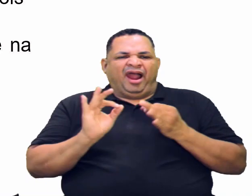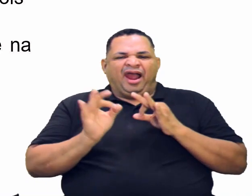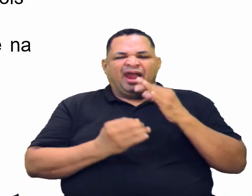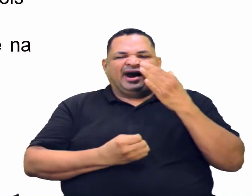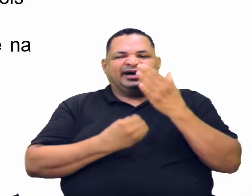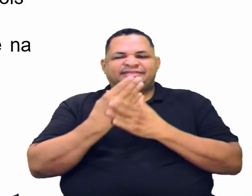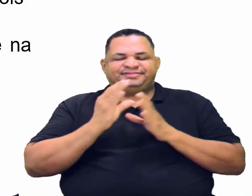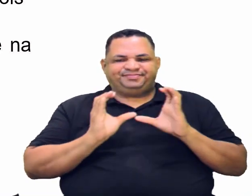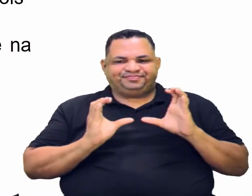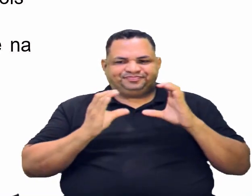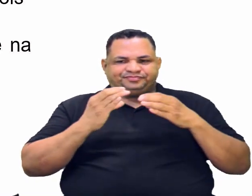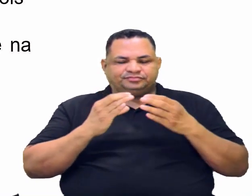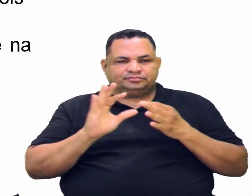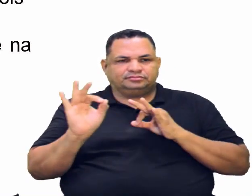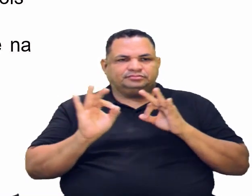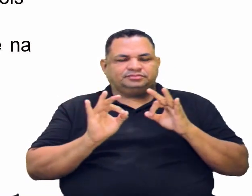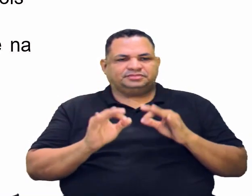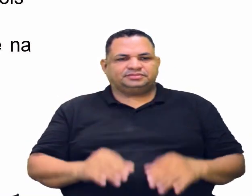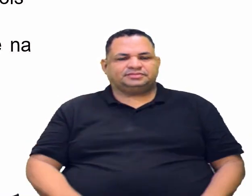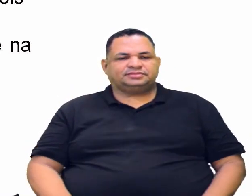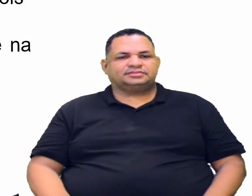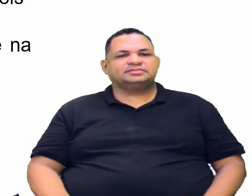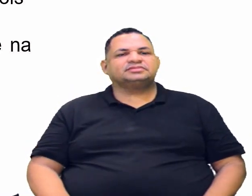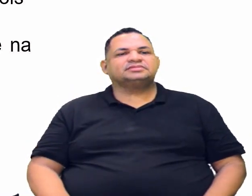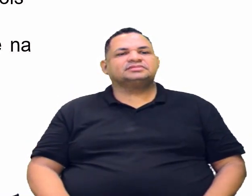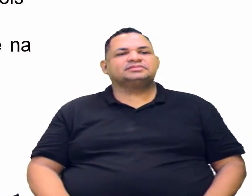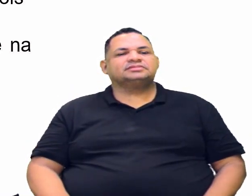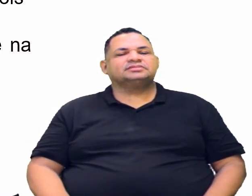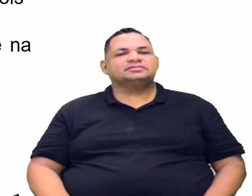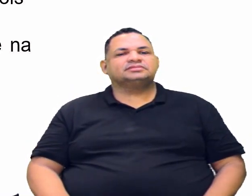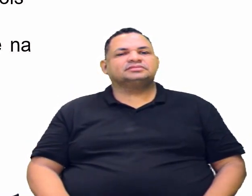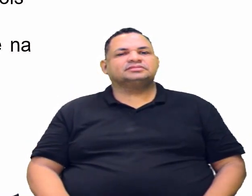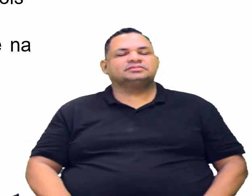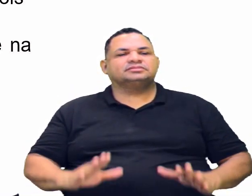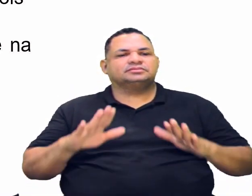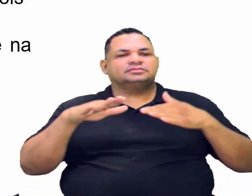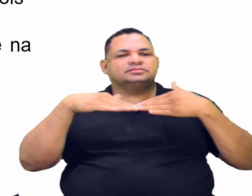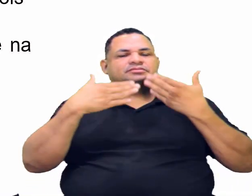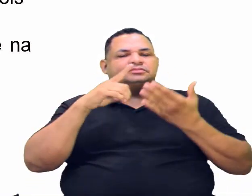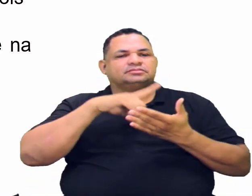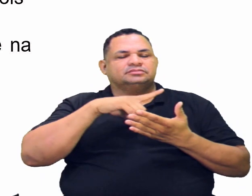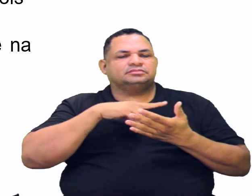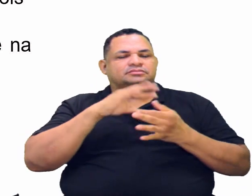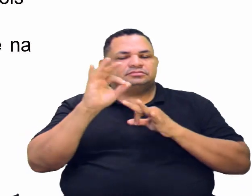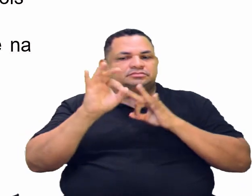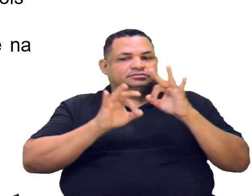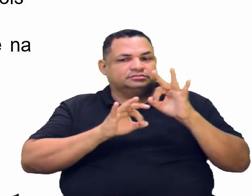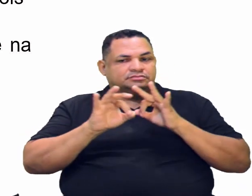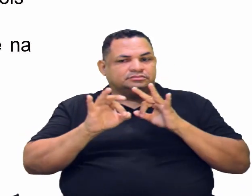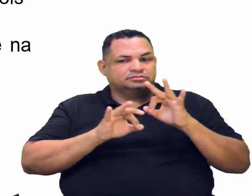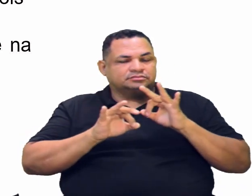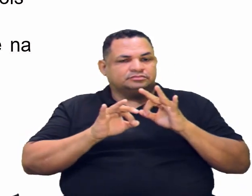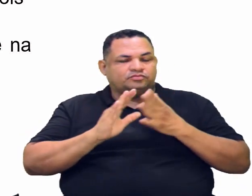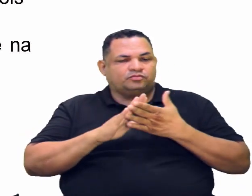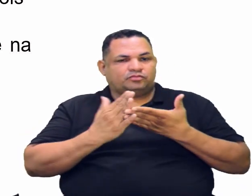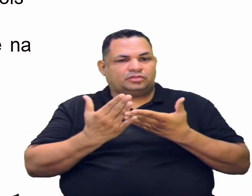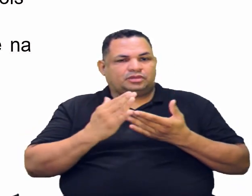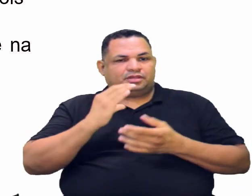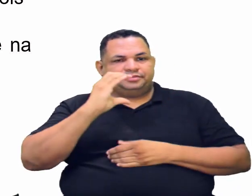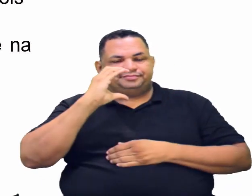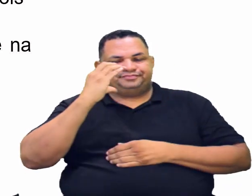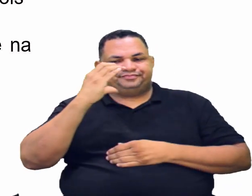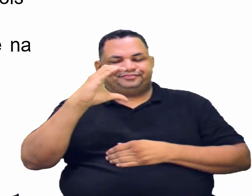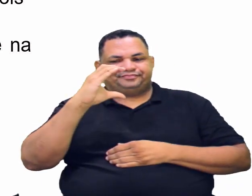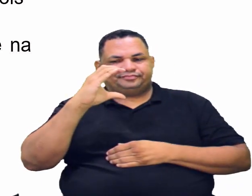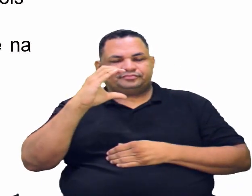formando um grupo para cá e outro grupo para lá. Quando a gente tem essa formação, no carbono